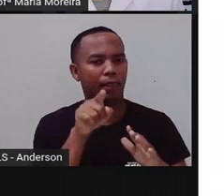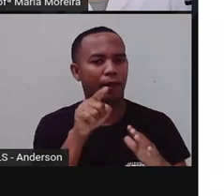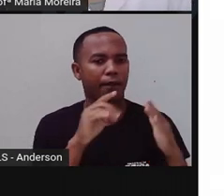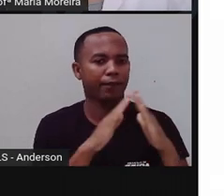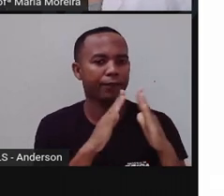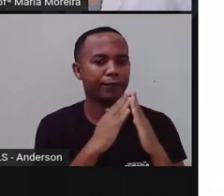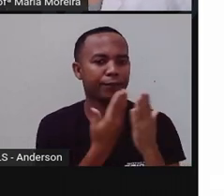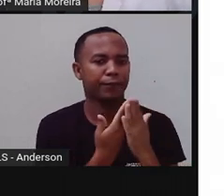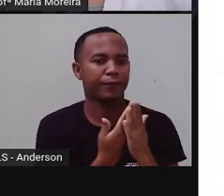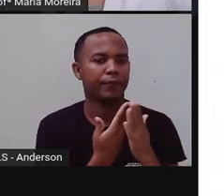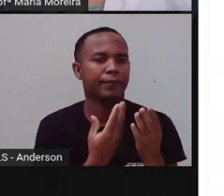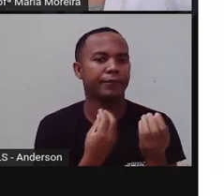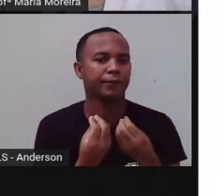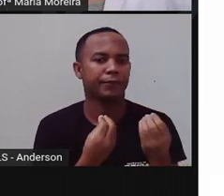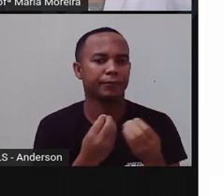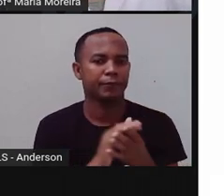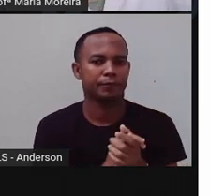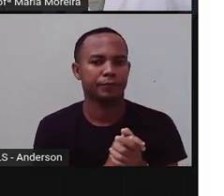Não é isso?